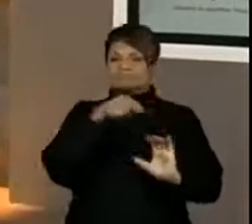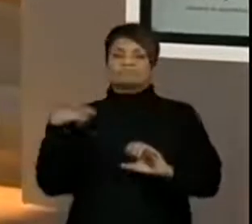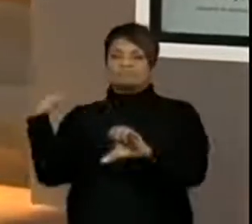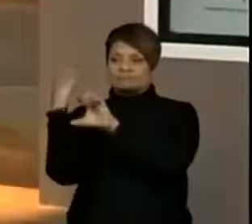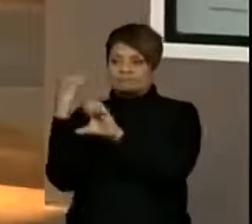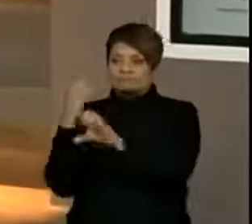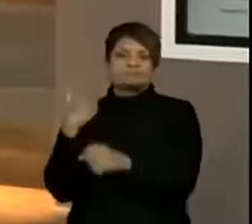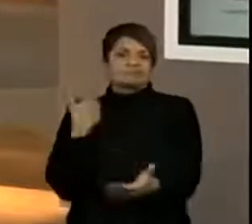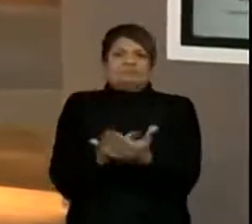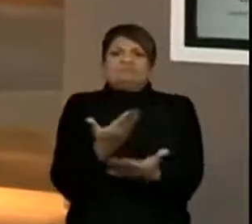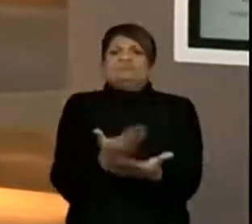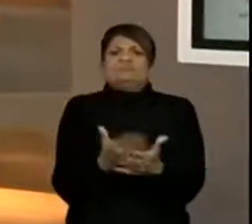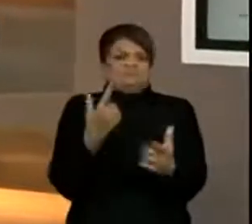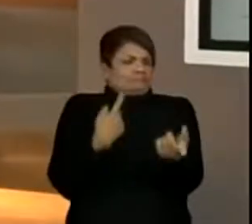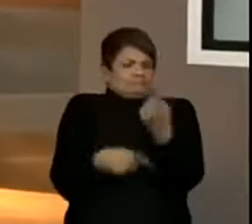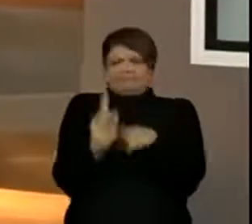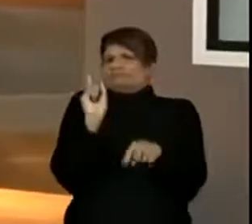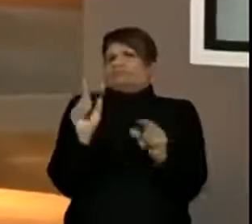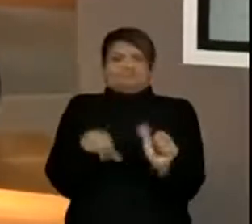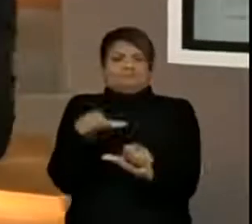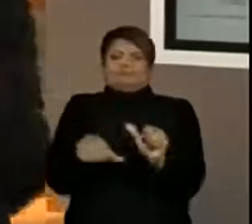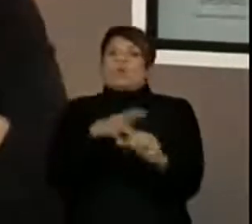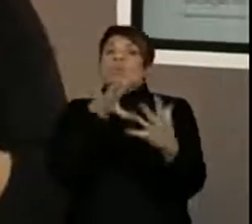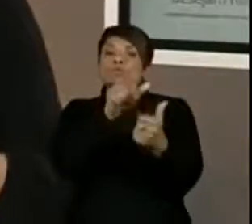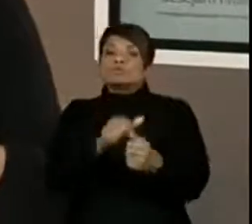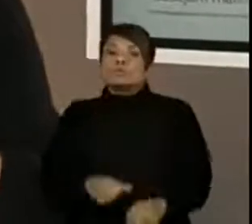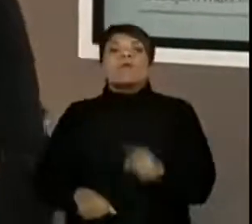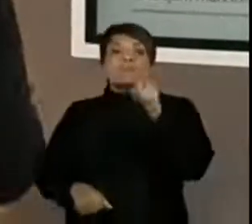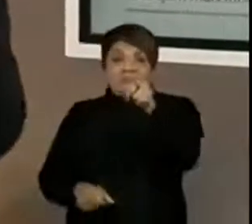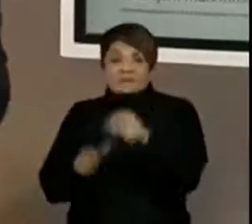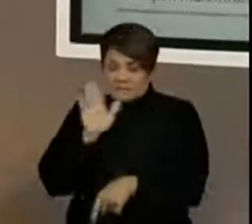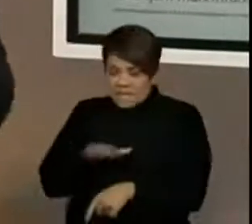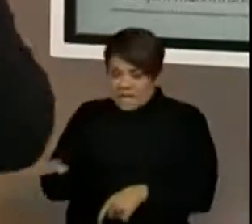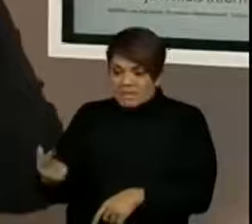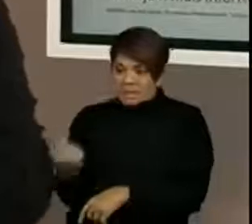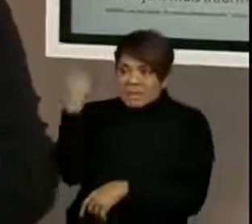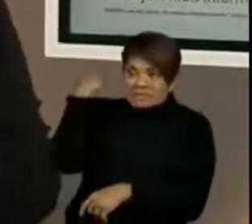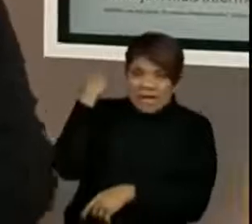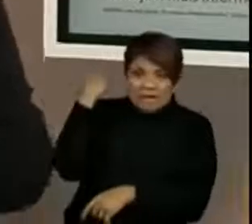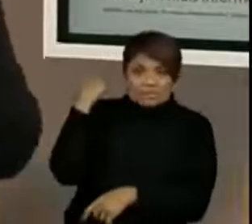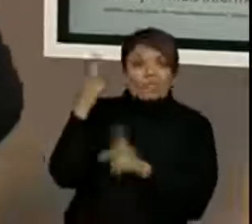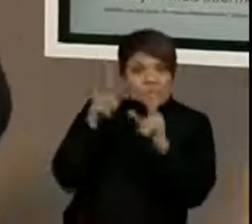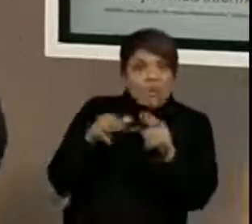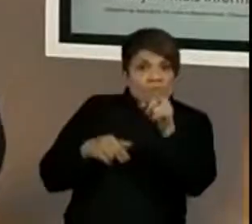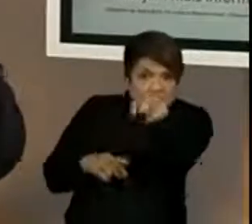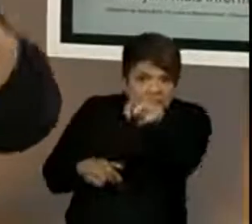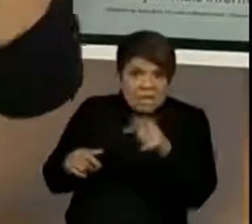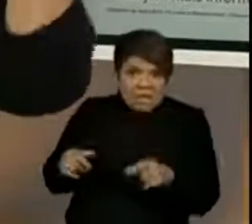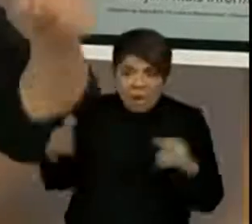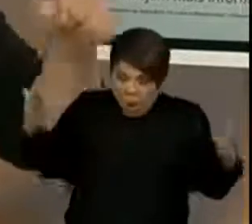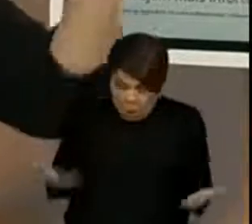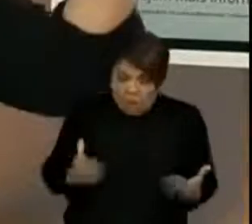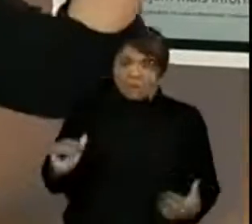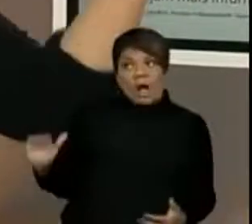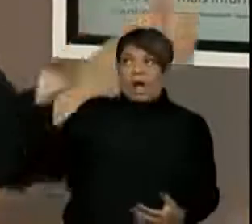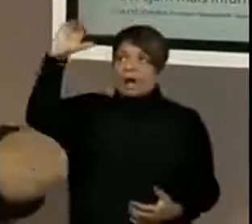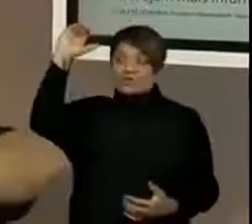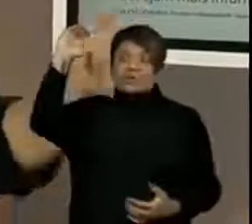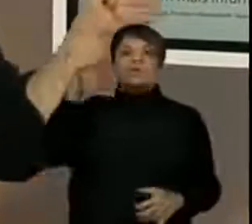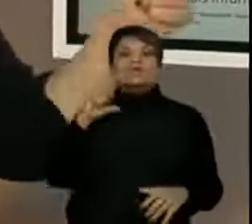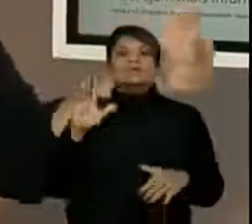estudar, eu quero transformar o mundo. E foram essas crianças que foram como você que hoje estão